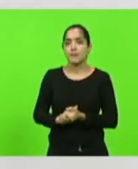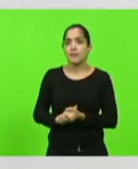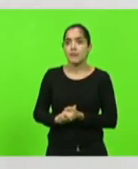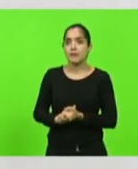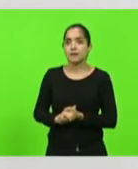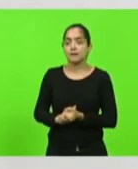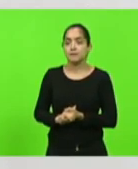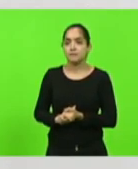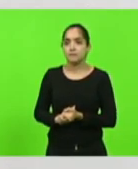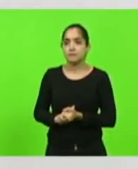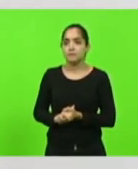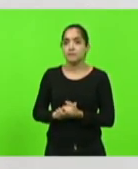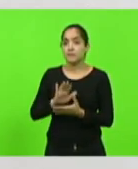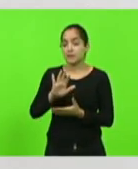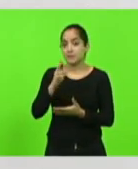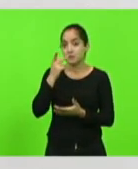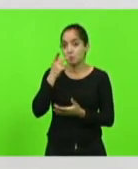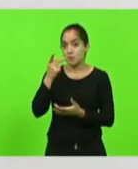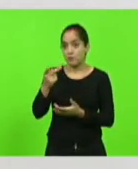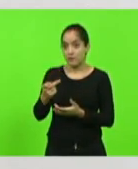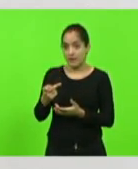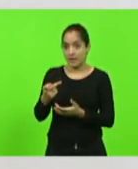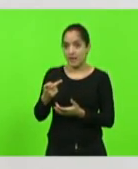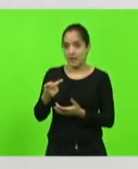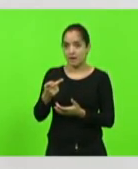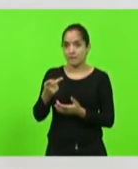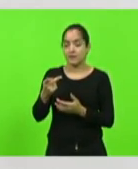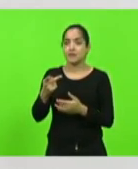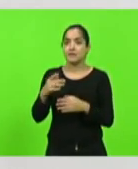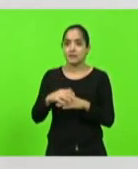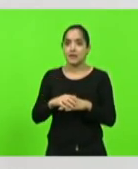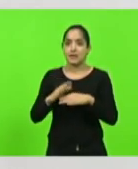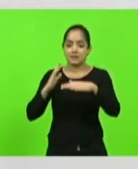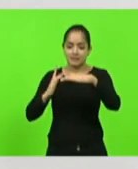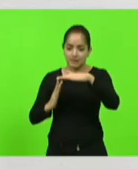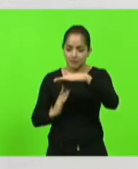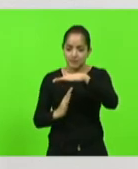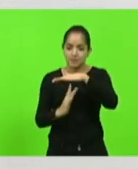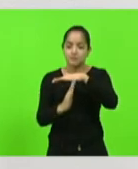mas como eu falava das imigrações ou da imigração